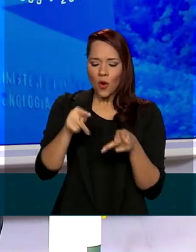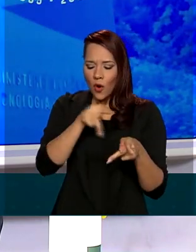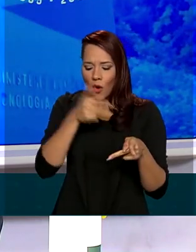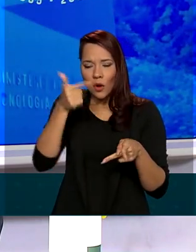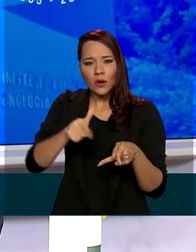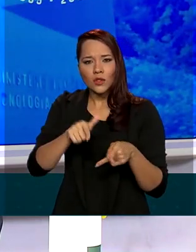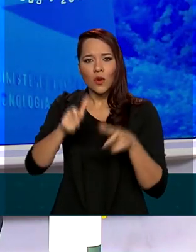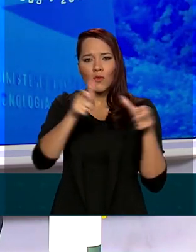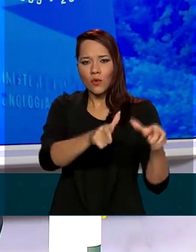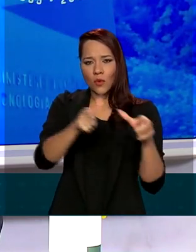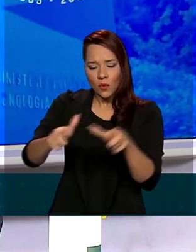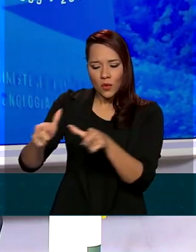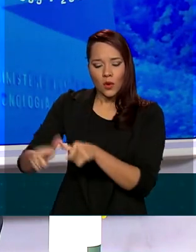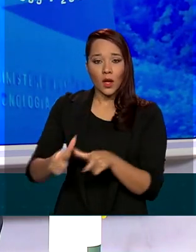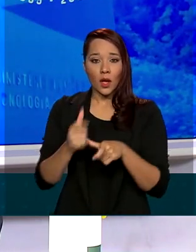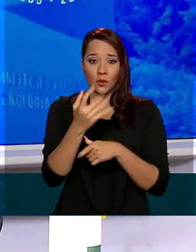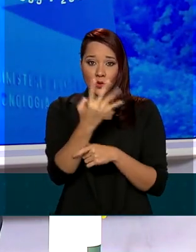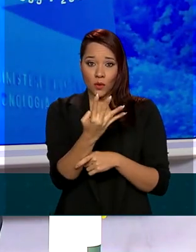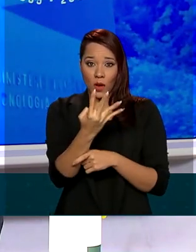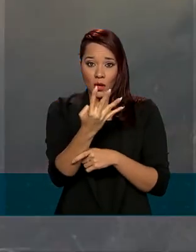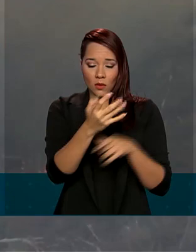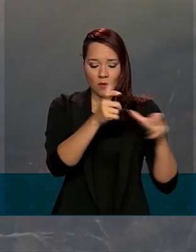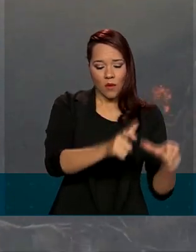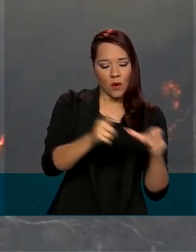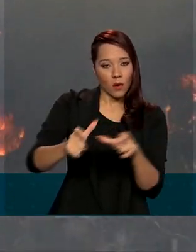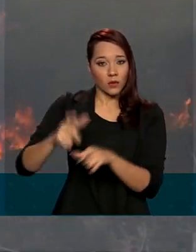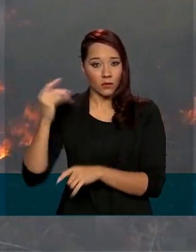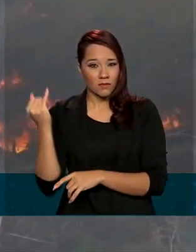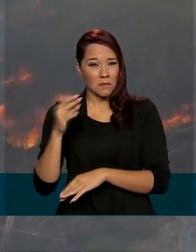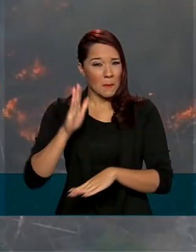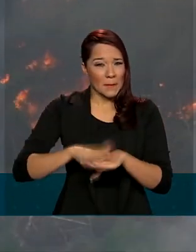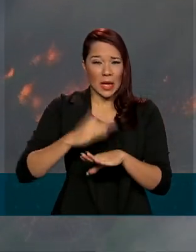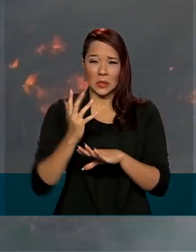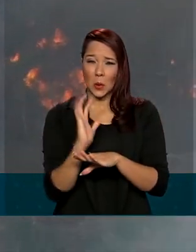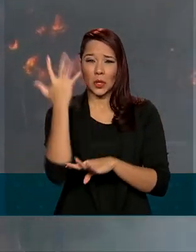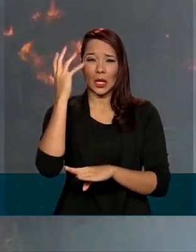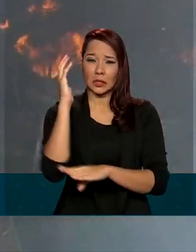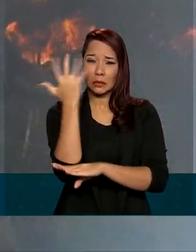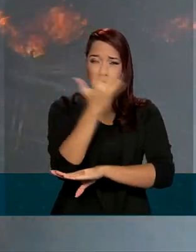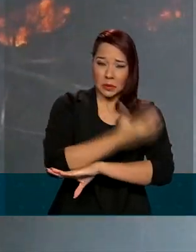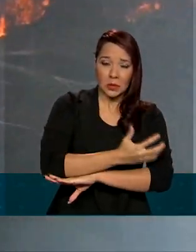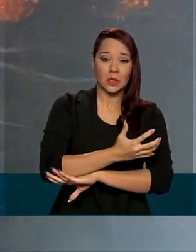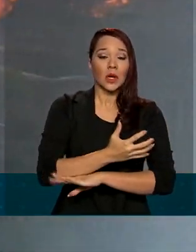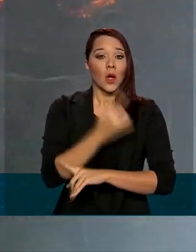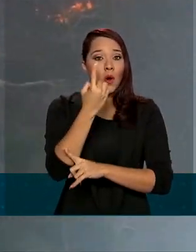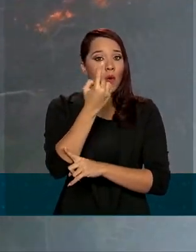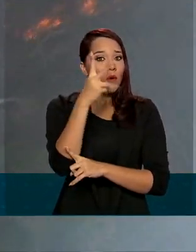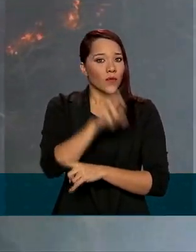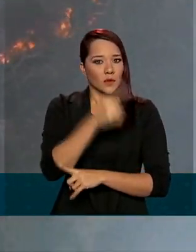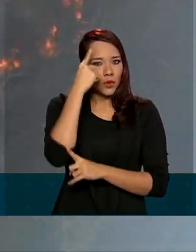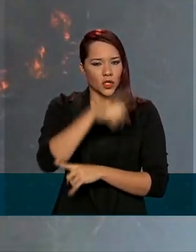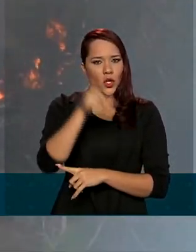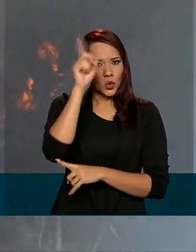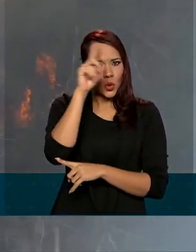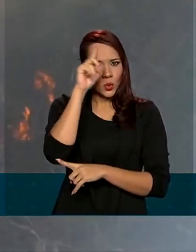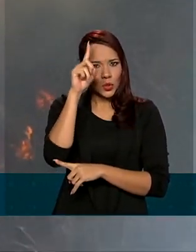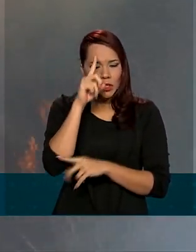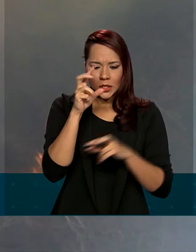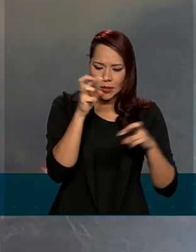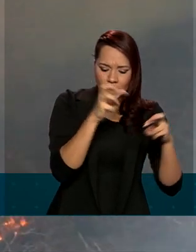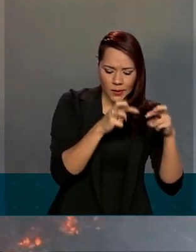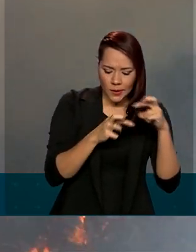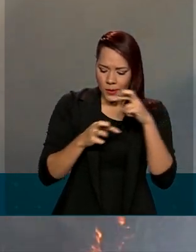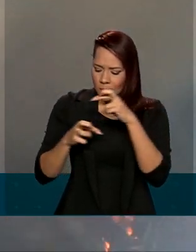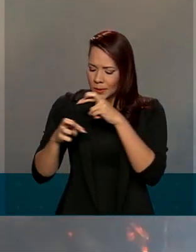áreas escolhidas, os hotspots de desmatamento, praticamente uma vez por dia, ou seja, todo dia essas áreas são revisitadas